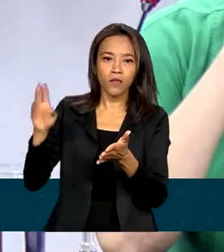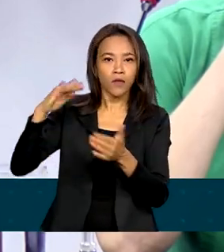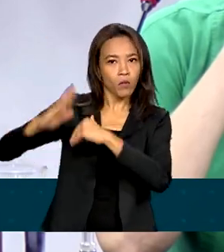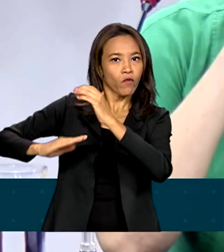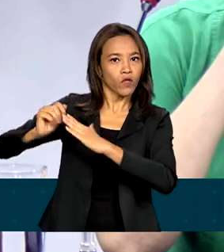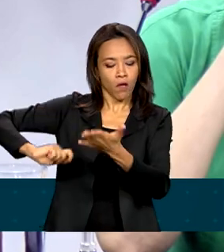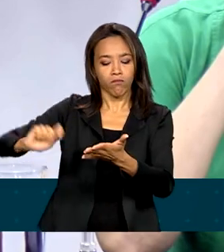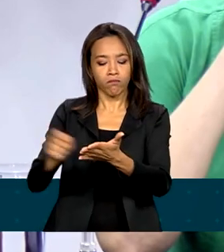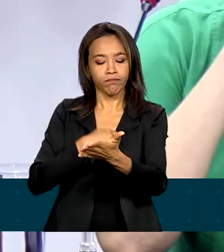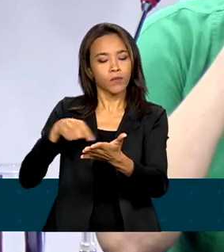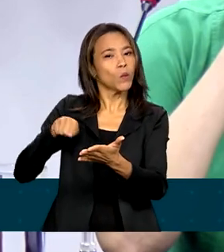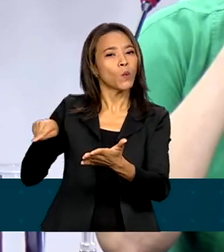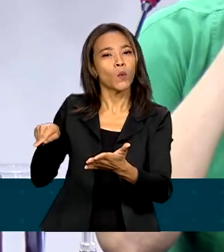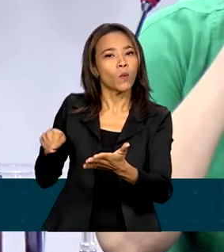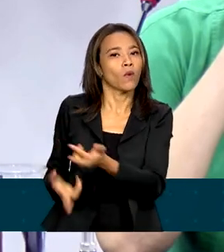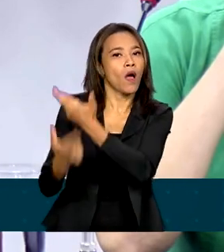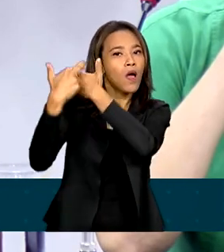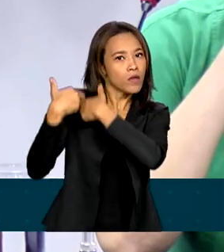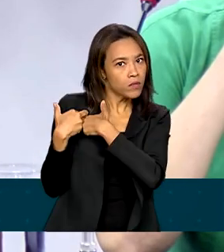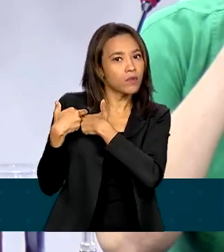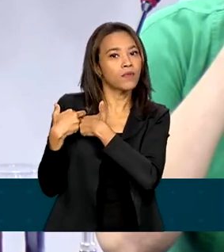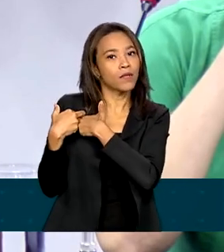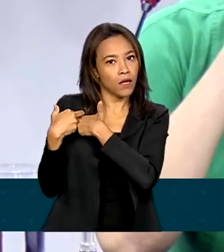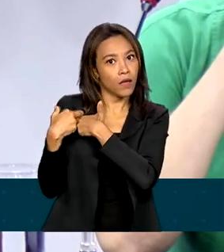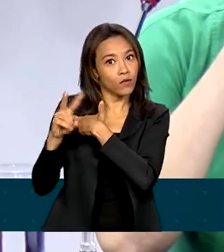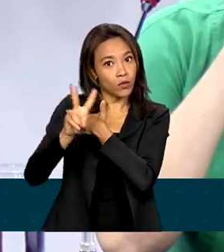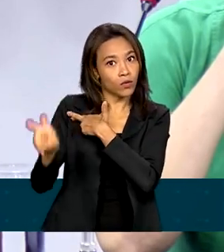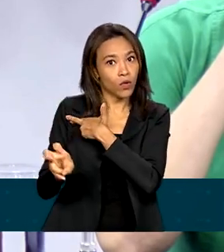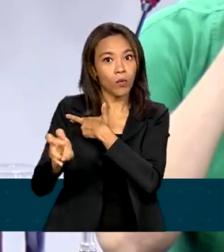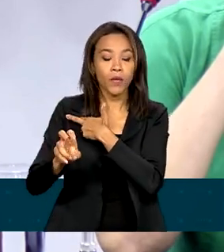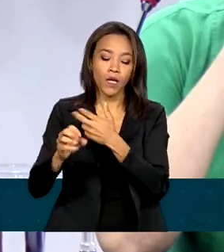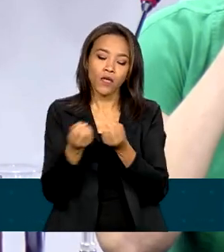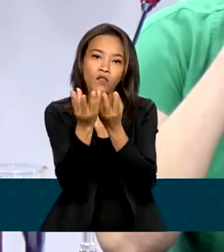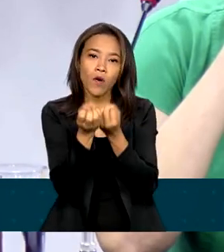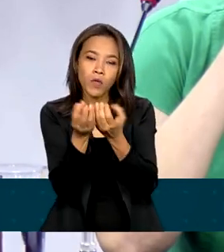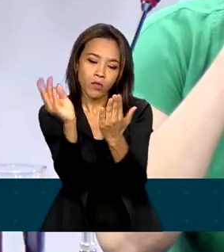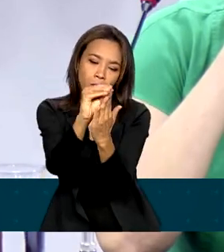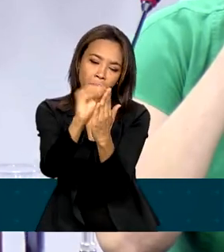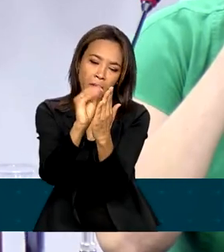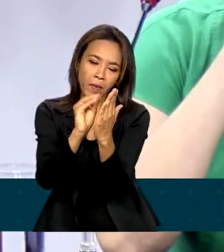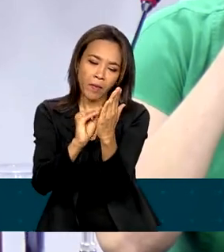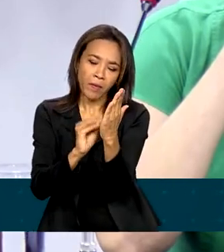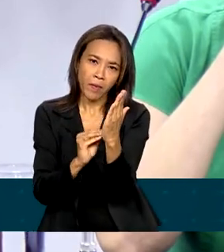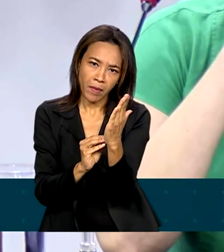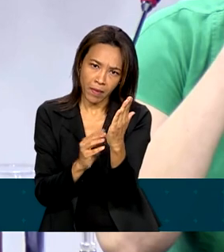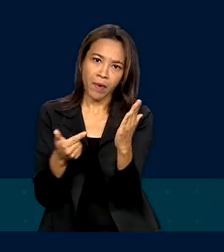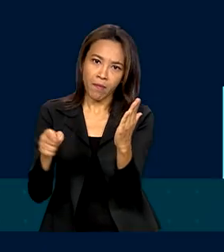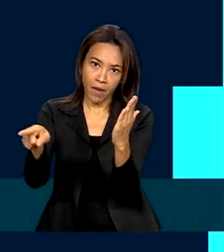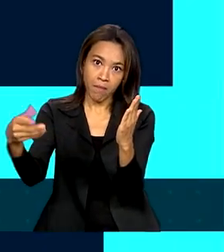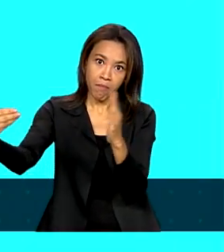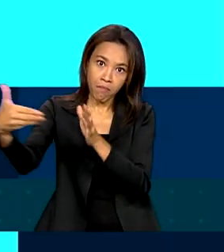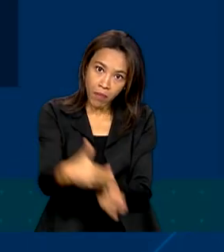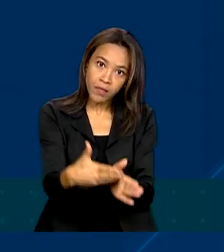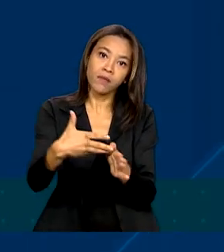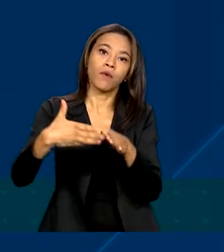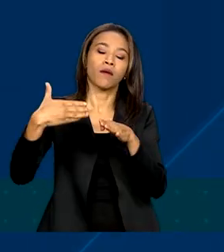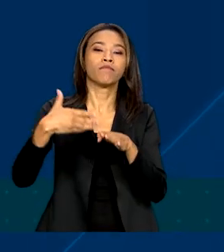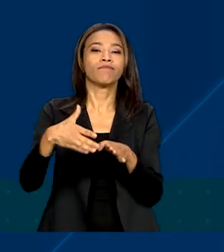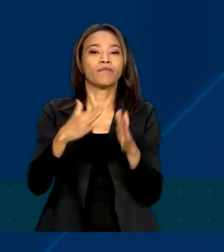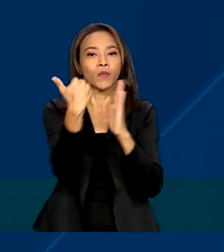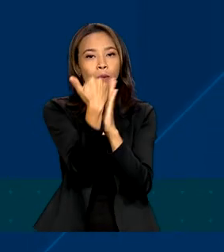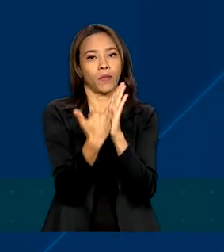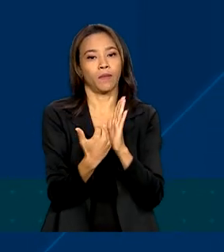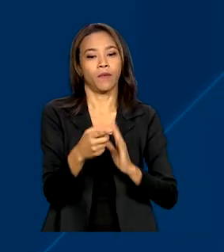assumindo responsabilidade sobre o preenchimento de requisitos para estar no programa. Com a nova